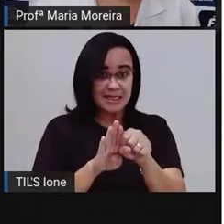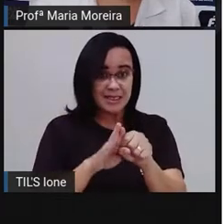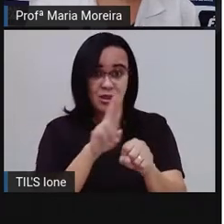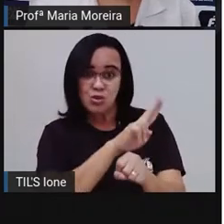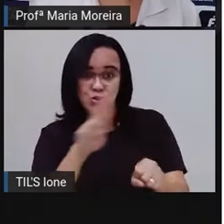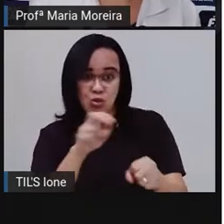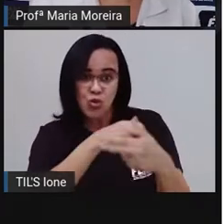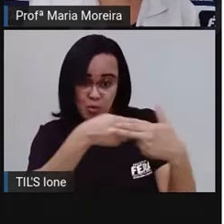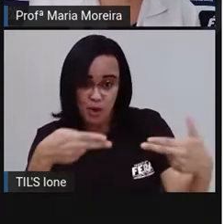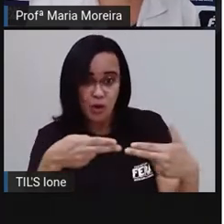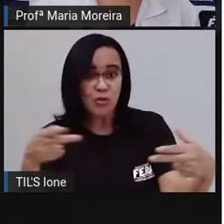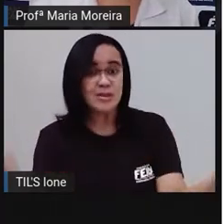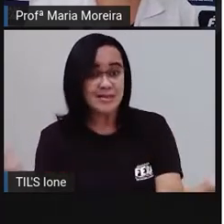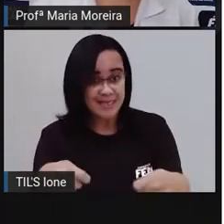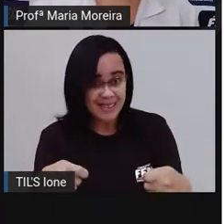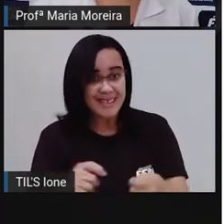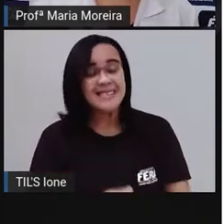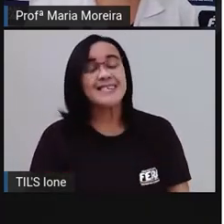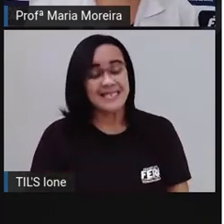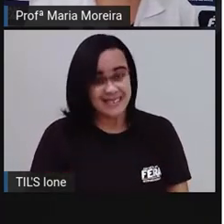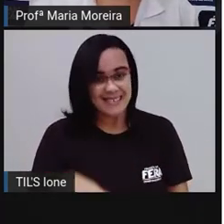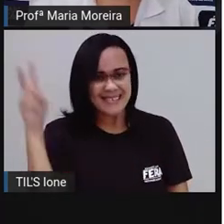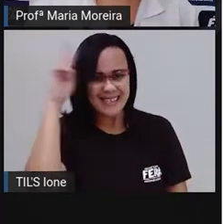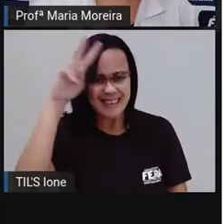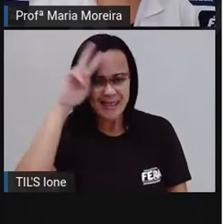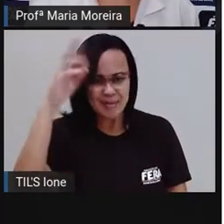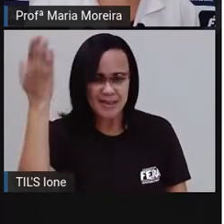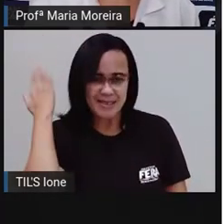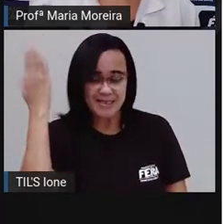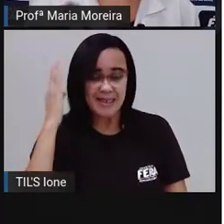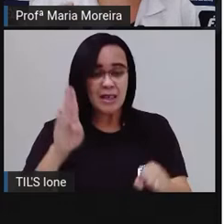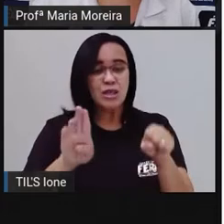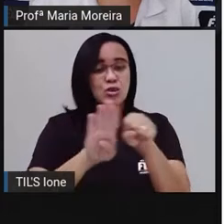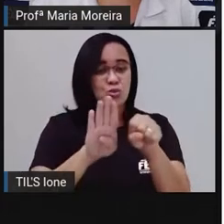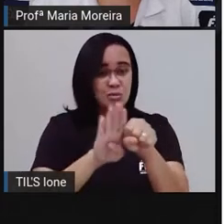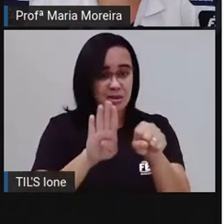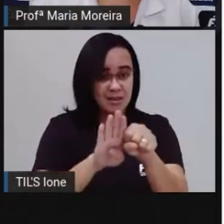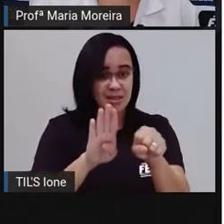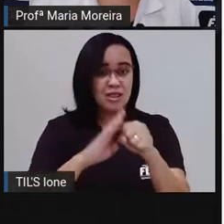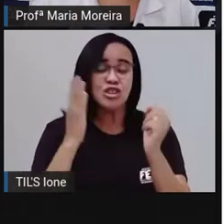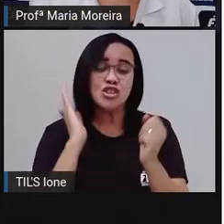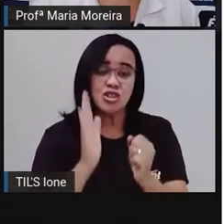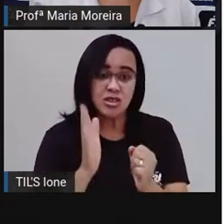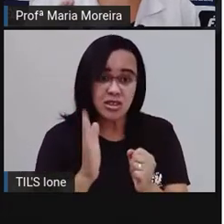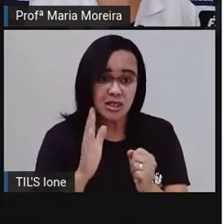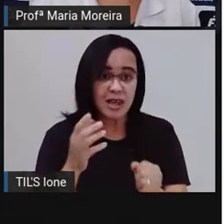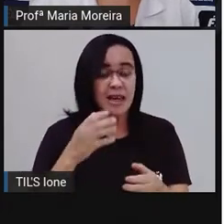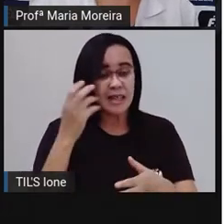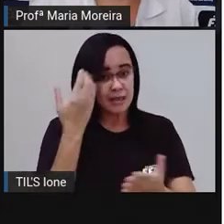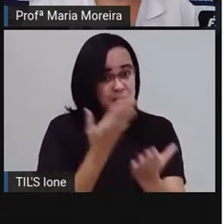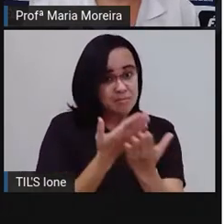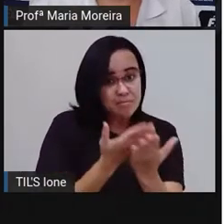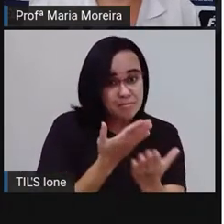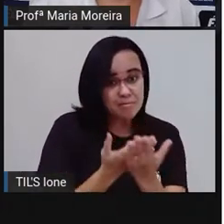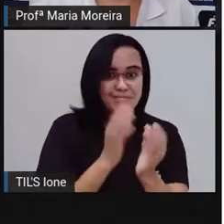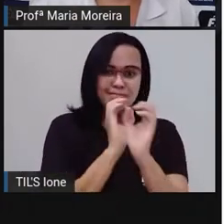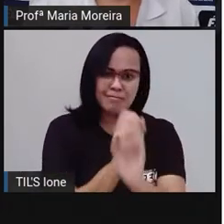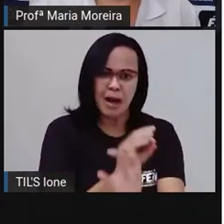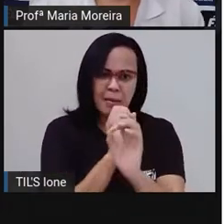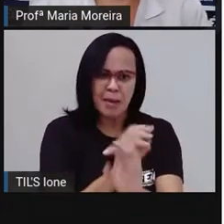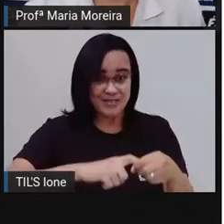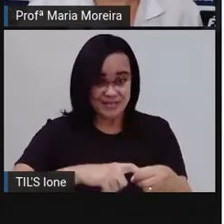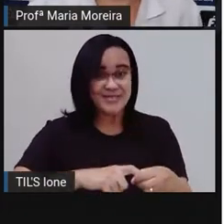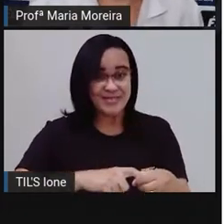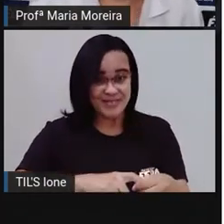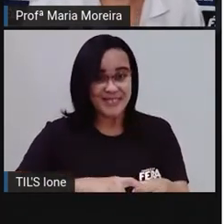ficou fácil. Lembra quando a gente estudou lá sobre os substantivos? Que era o substantivo, né, que dava aí nome